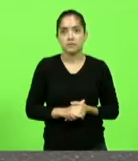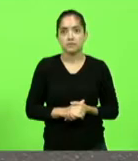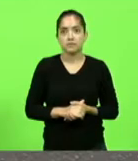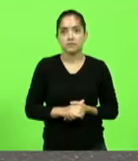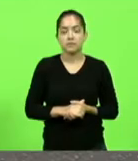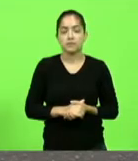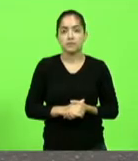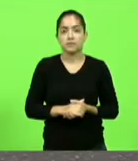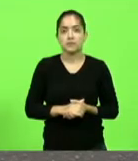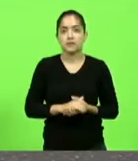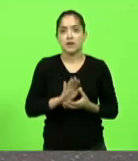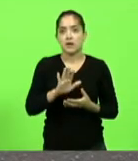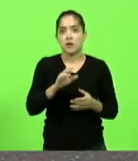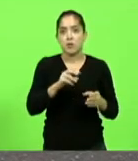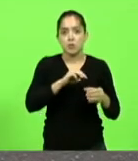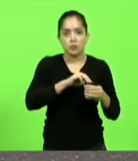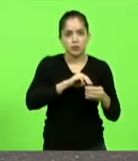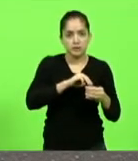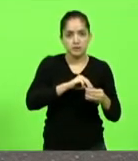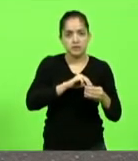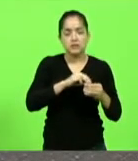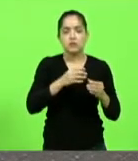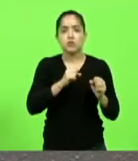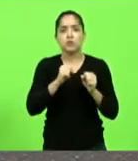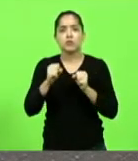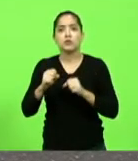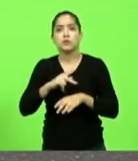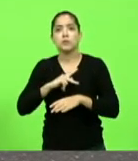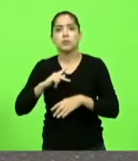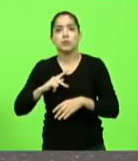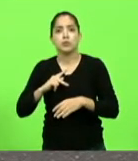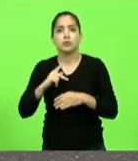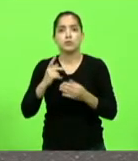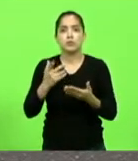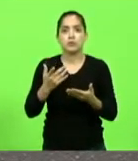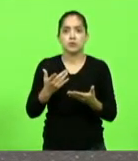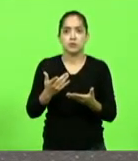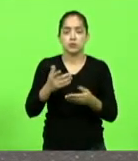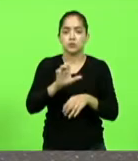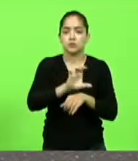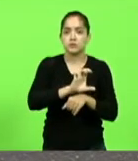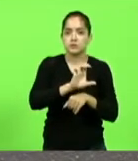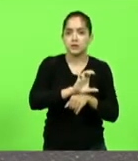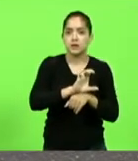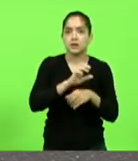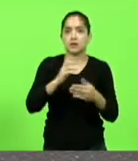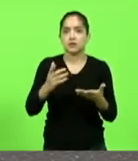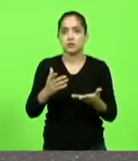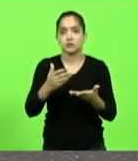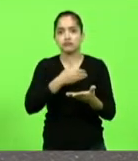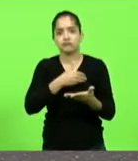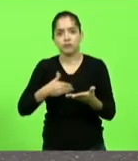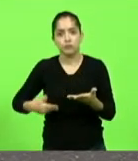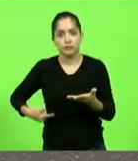município estado união